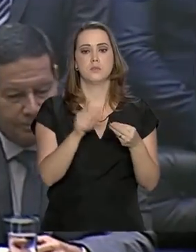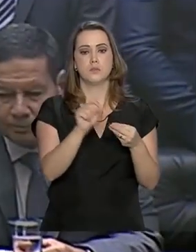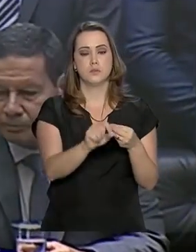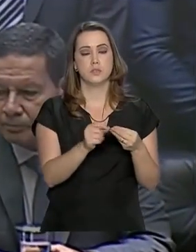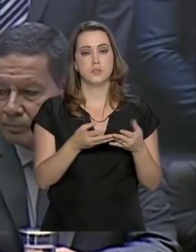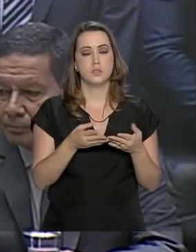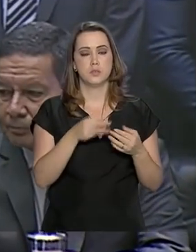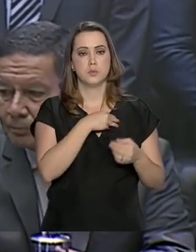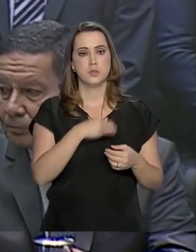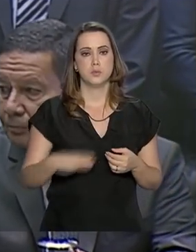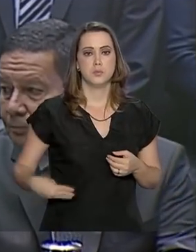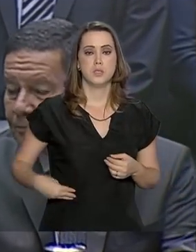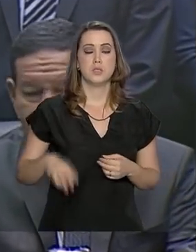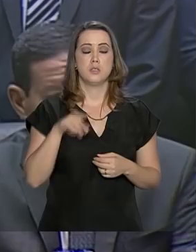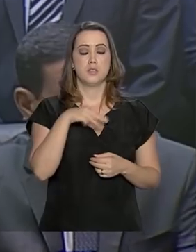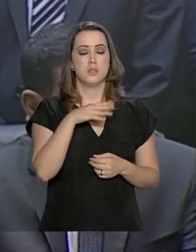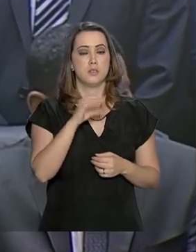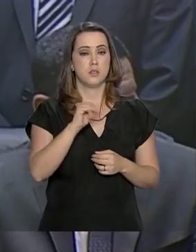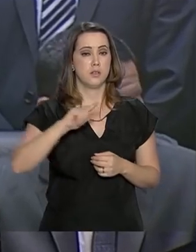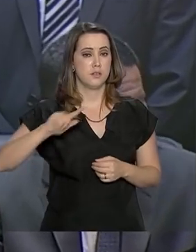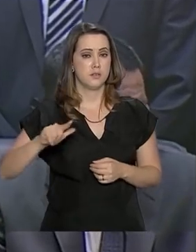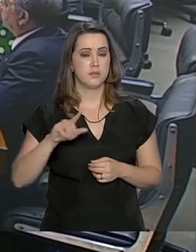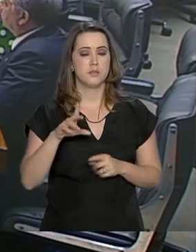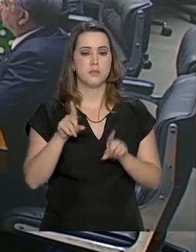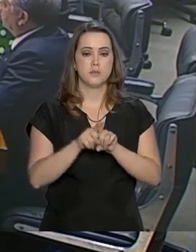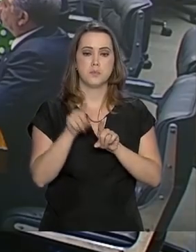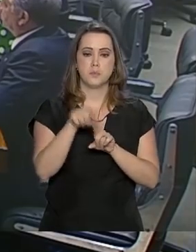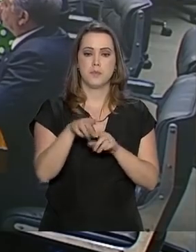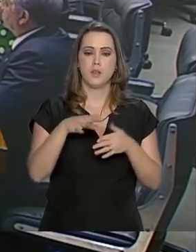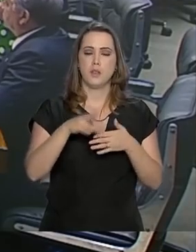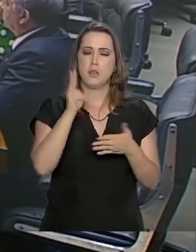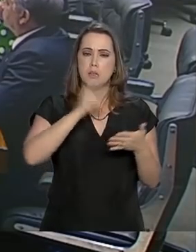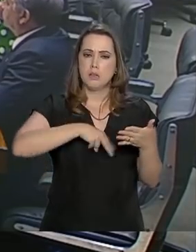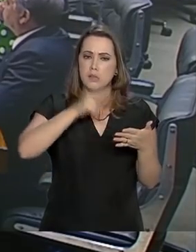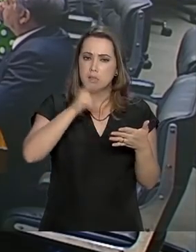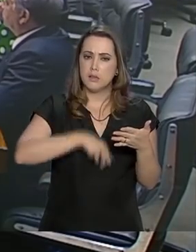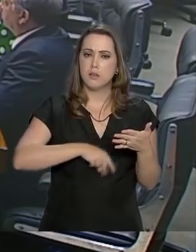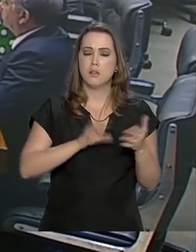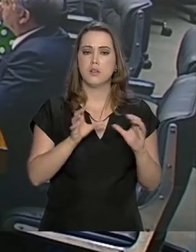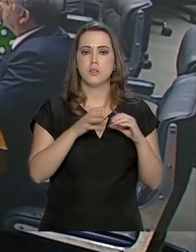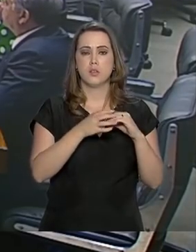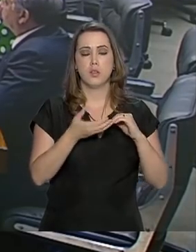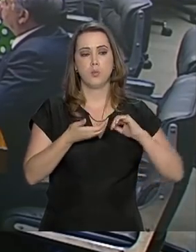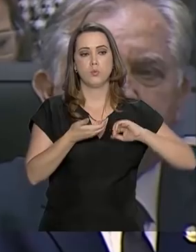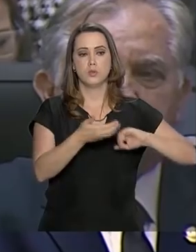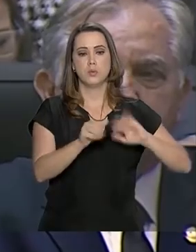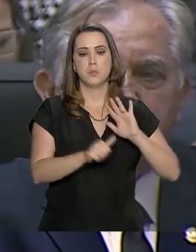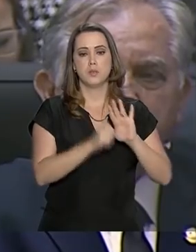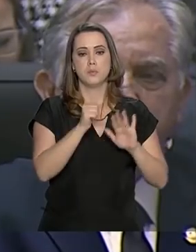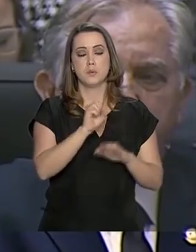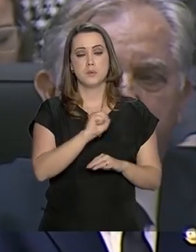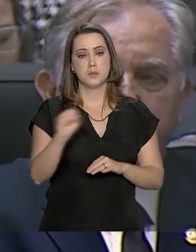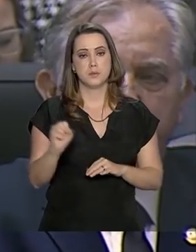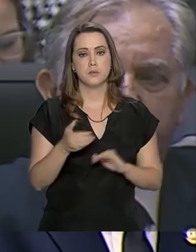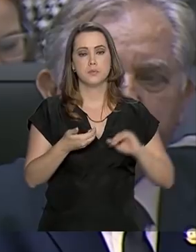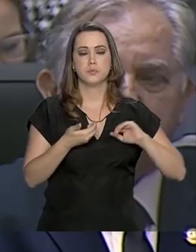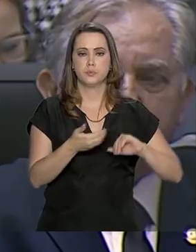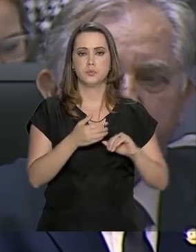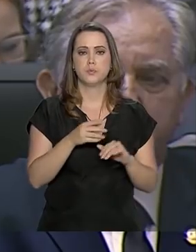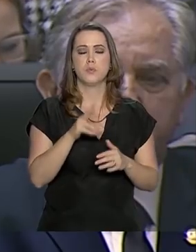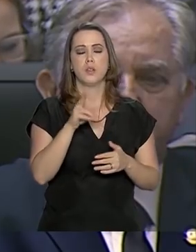pelo ministro da Casa Civil, Onyx Lorenzoni, e lida aos parlamentares pela primeira secretária do Congresso,